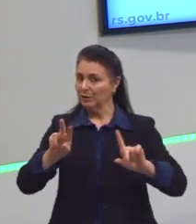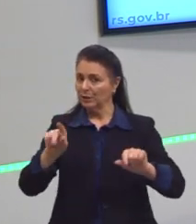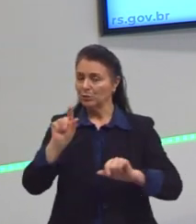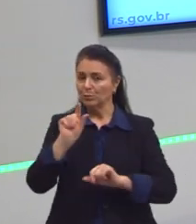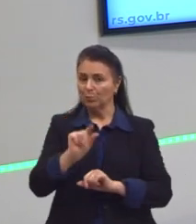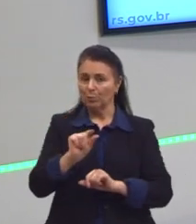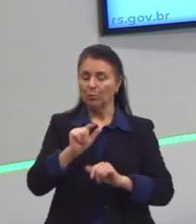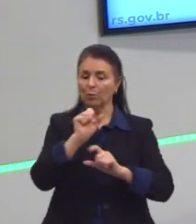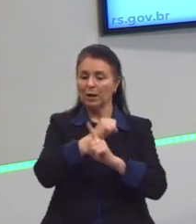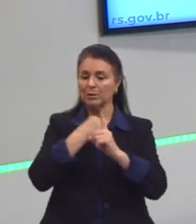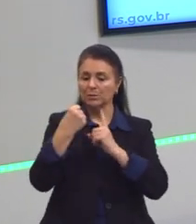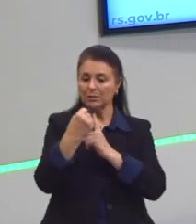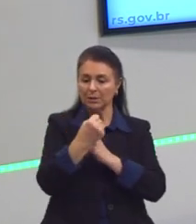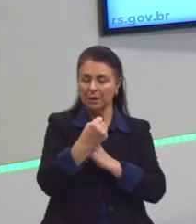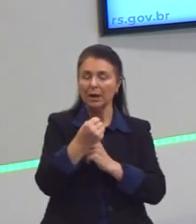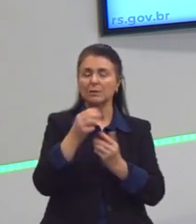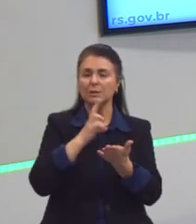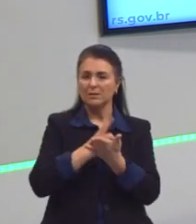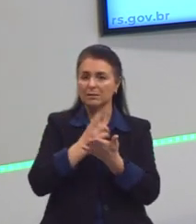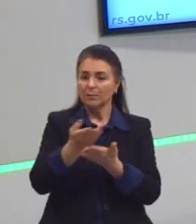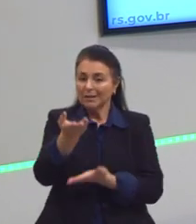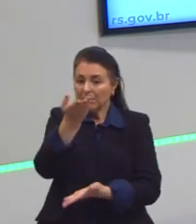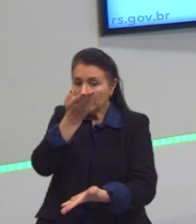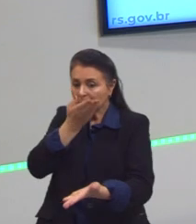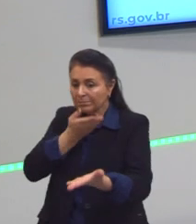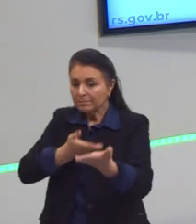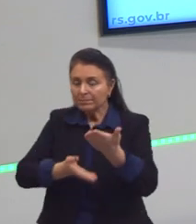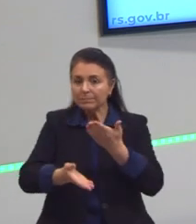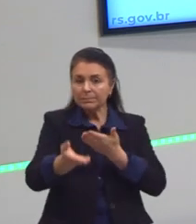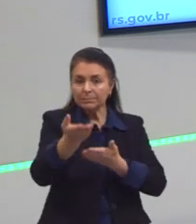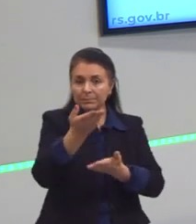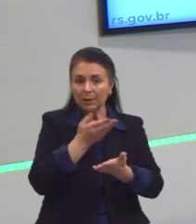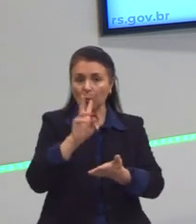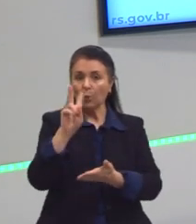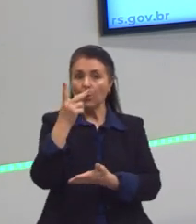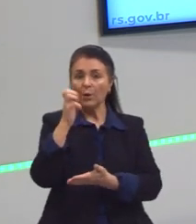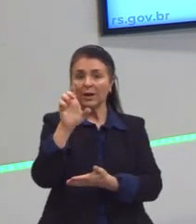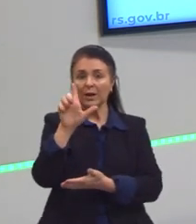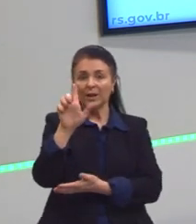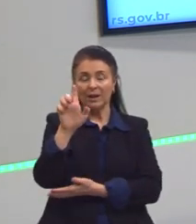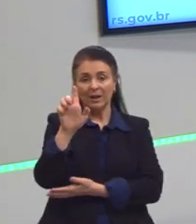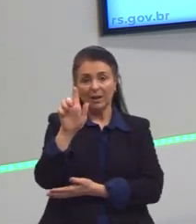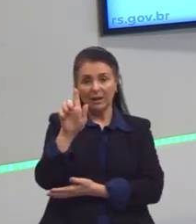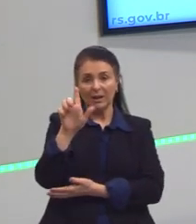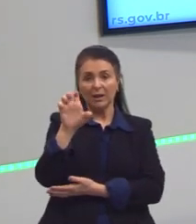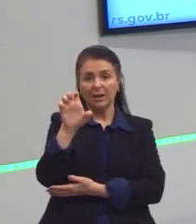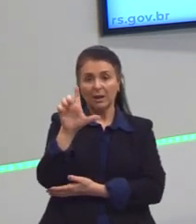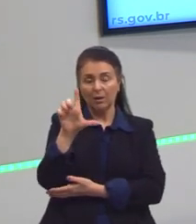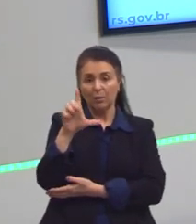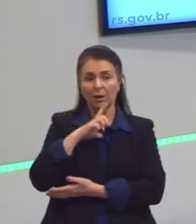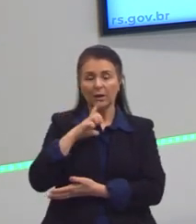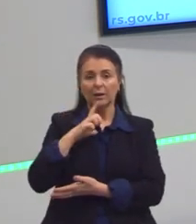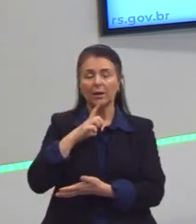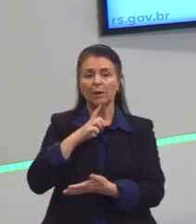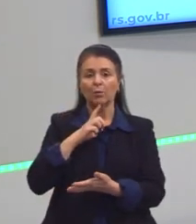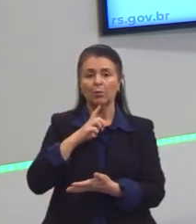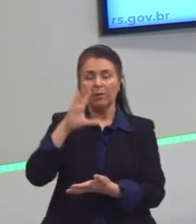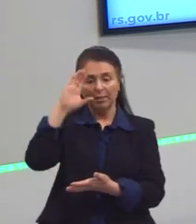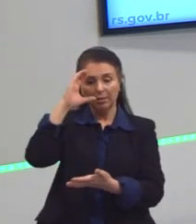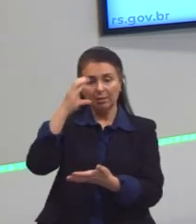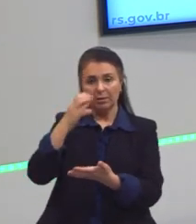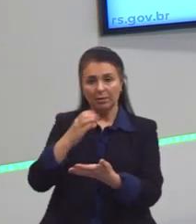um constante devir. Então, o que o Hegel constrói a dialética? Eu tenho uma tese, uma antítese,